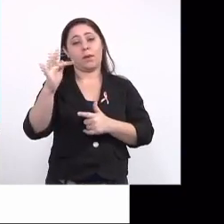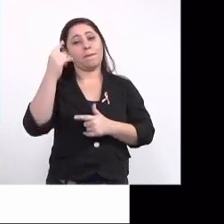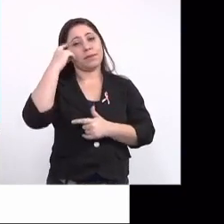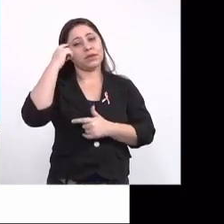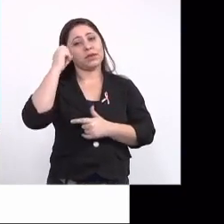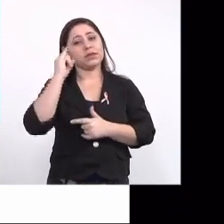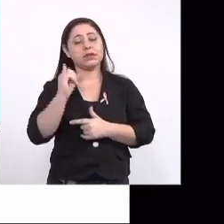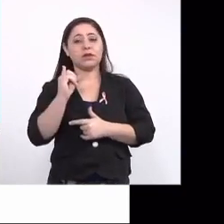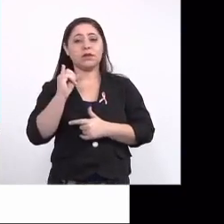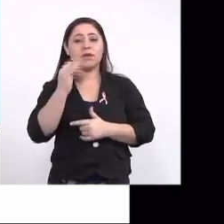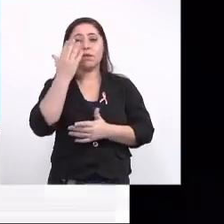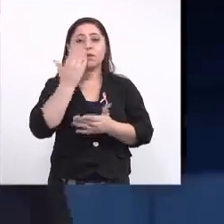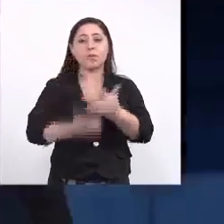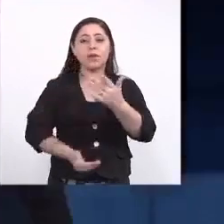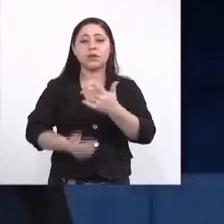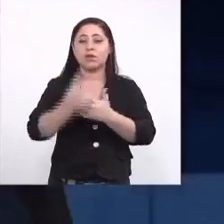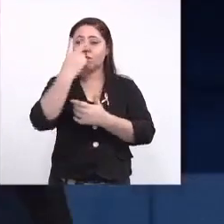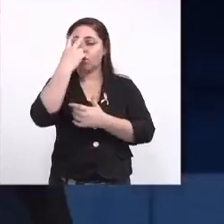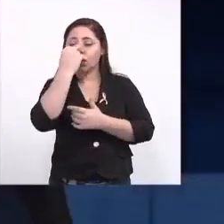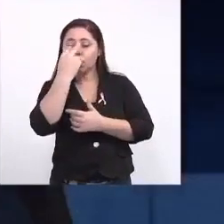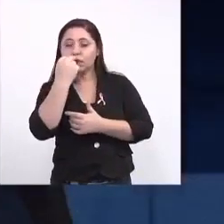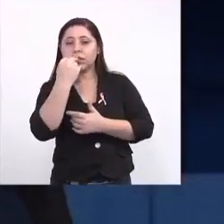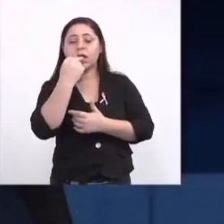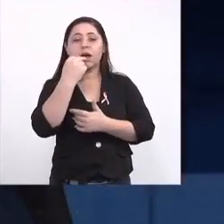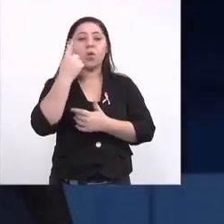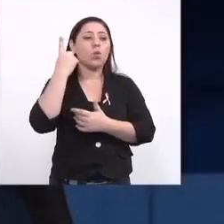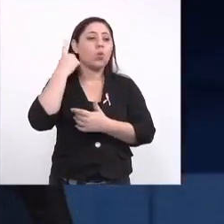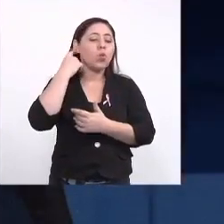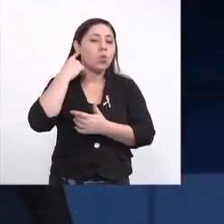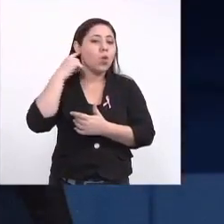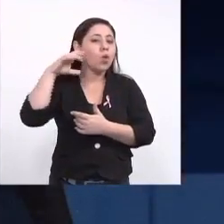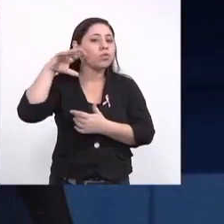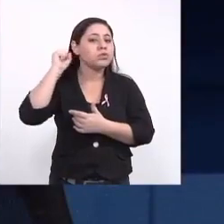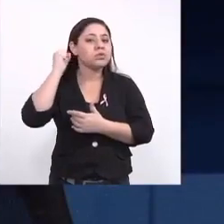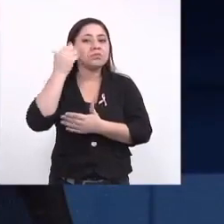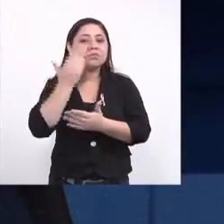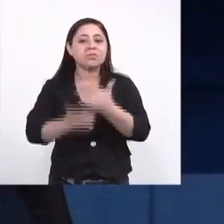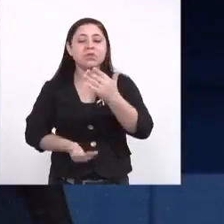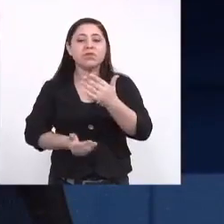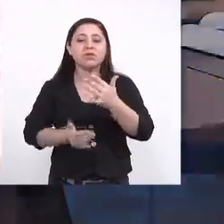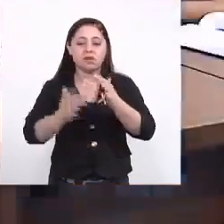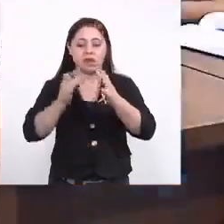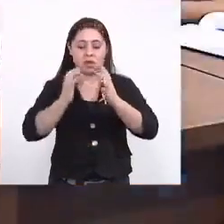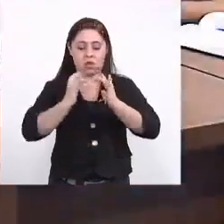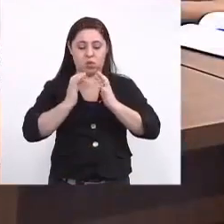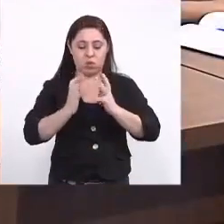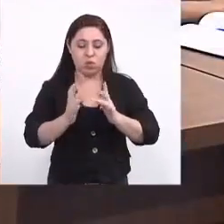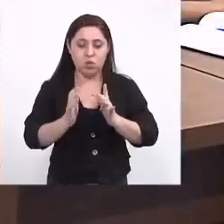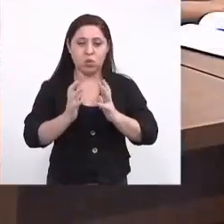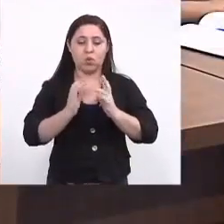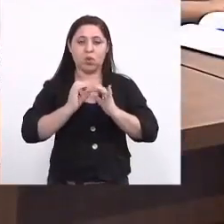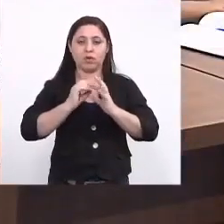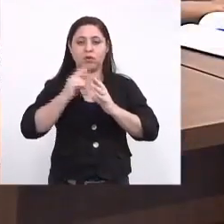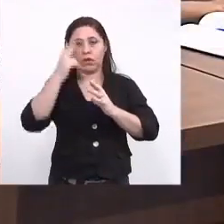Se vai ter perda de acuidade visual, se vai ter perda auditiva, se vai ter autismo, se vai ter alteração cognitiva, se vai ter